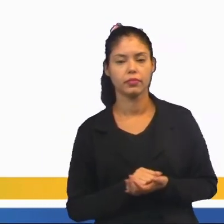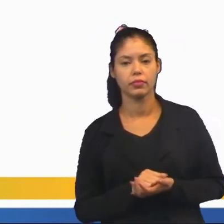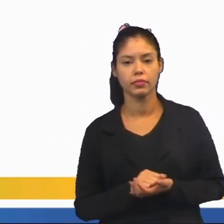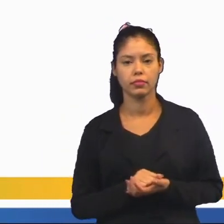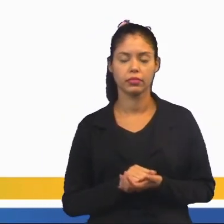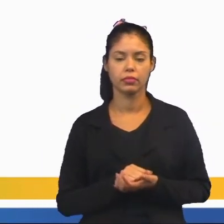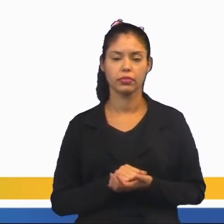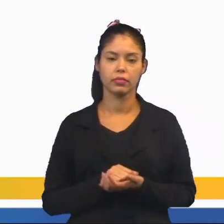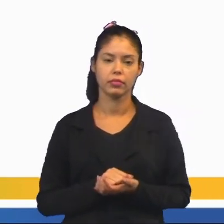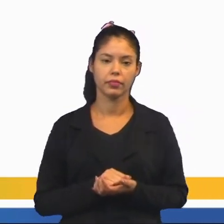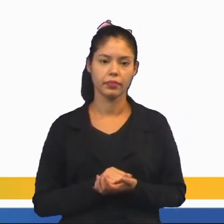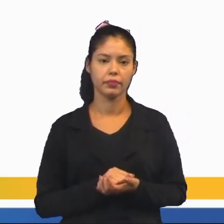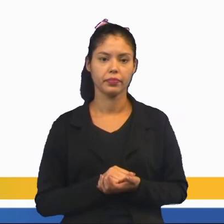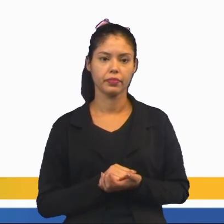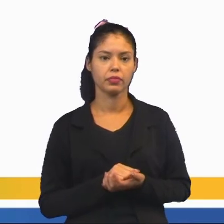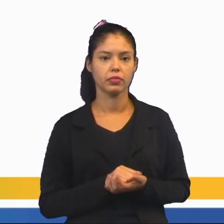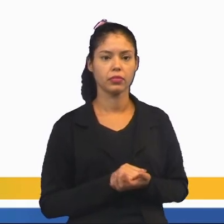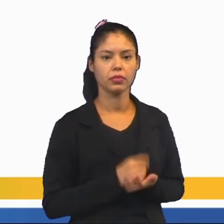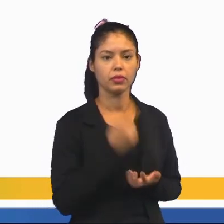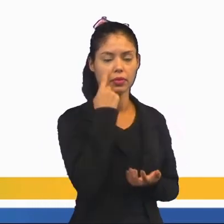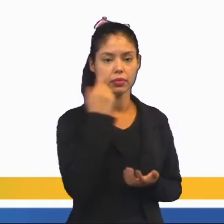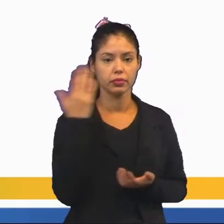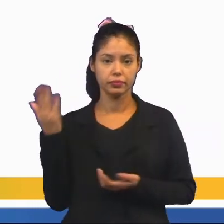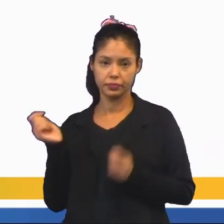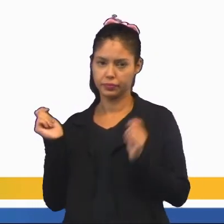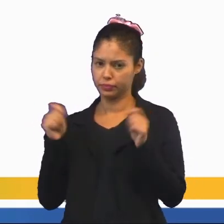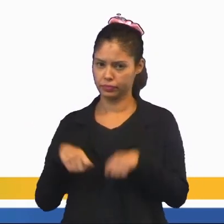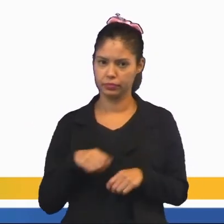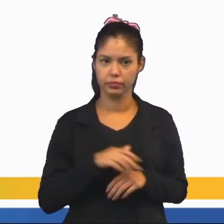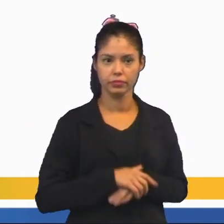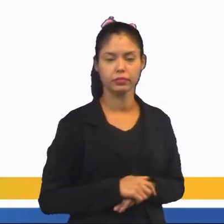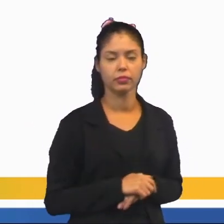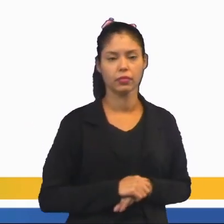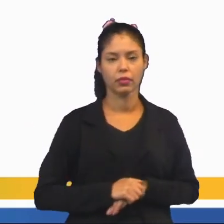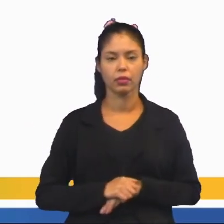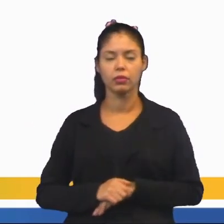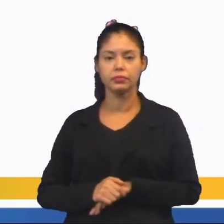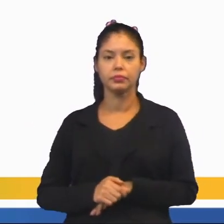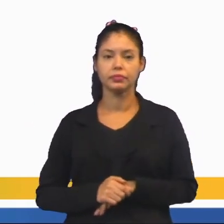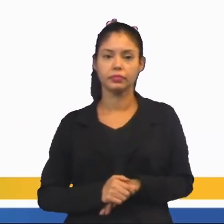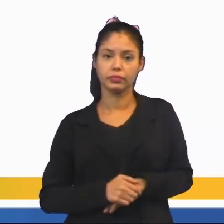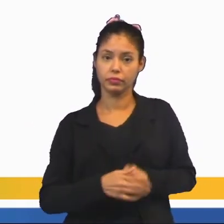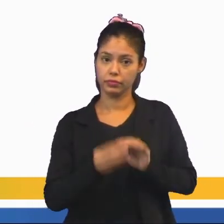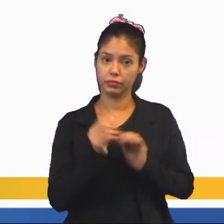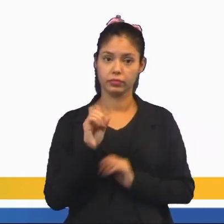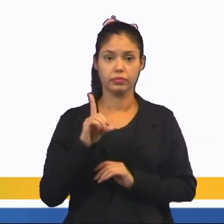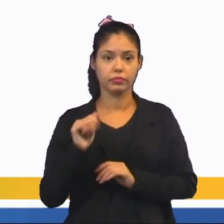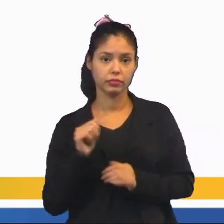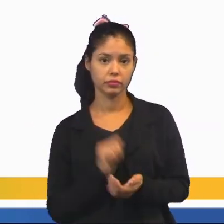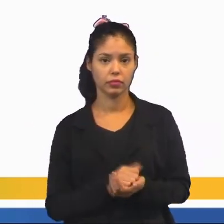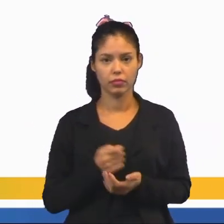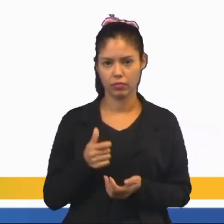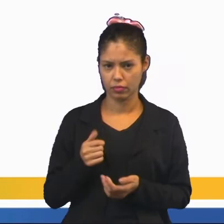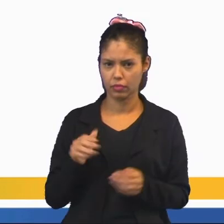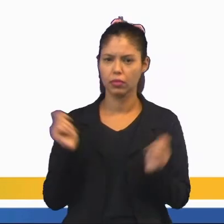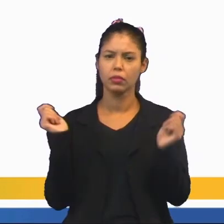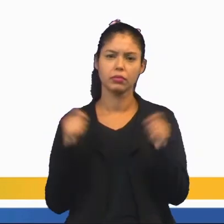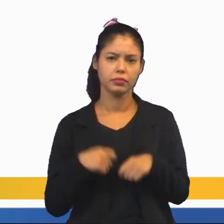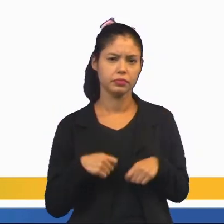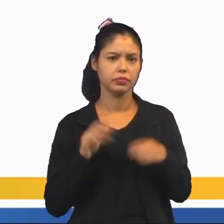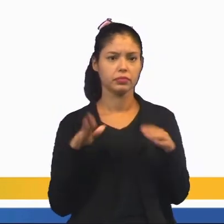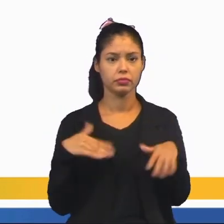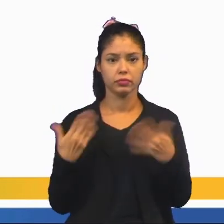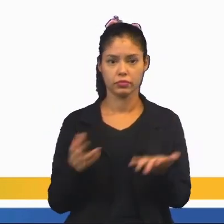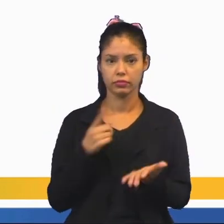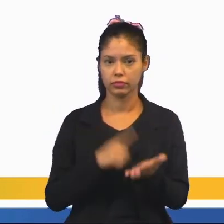Símbolo do dinheiro, o cifrão. Olha as chances de possibilidades. Ao lançar um dado e uma moeda,